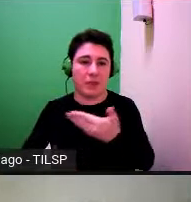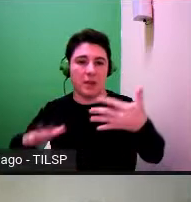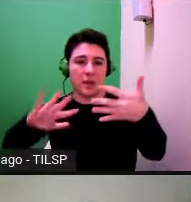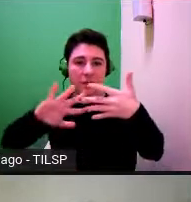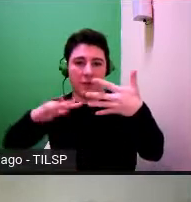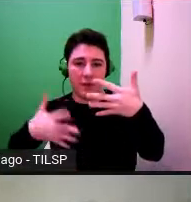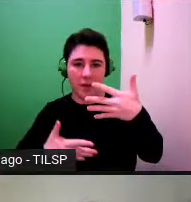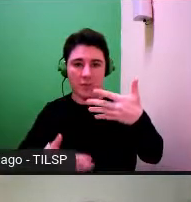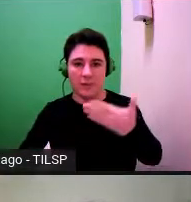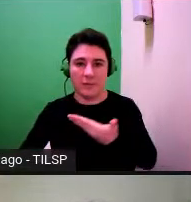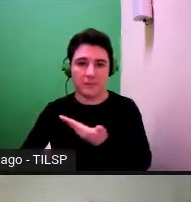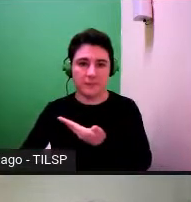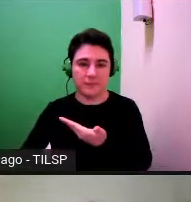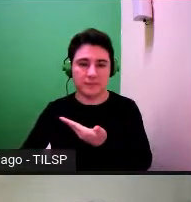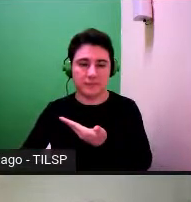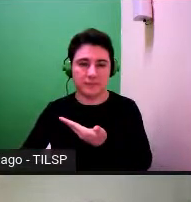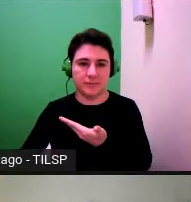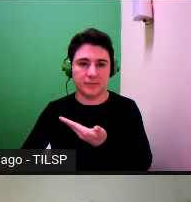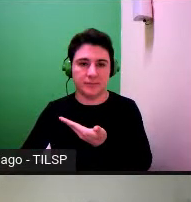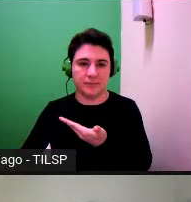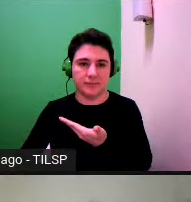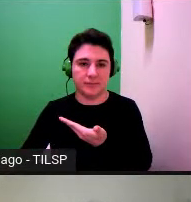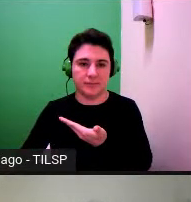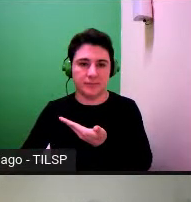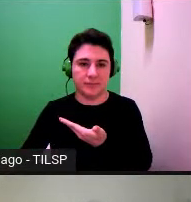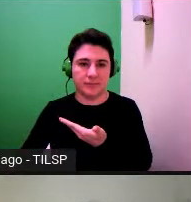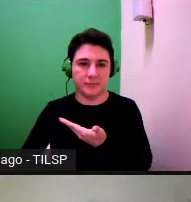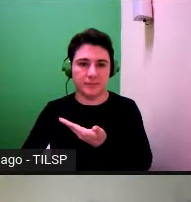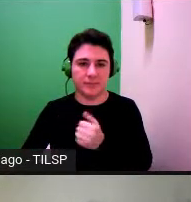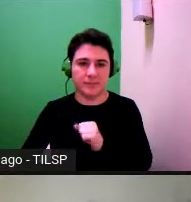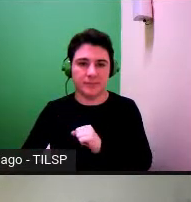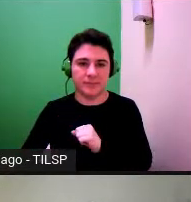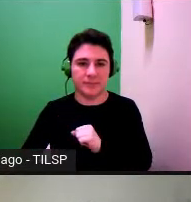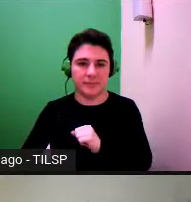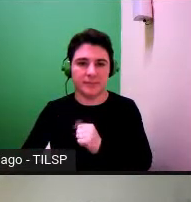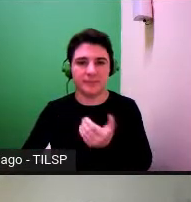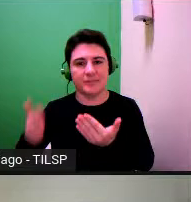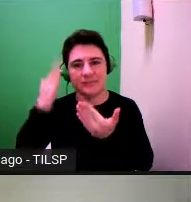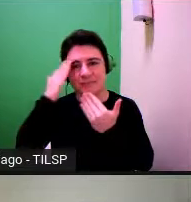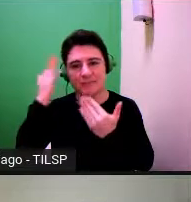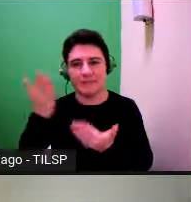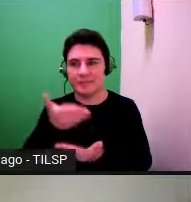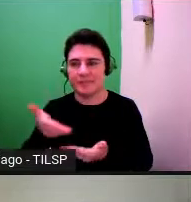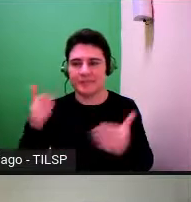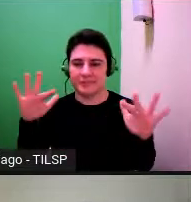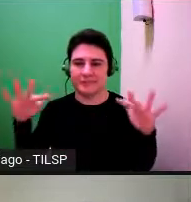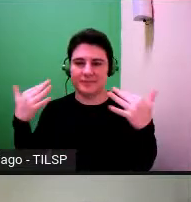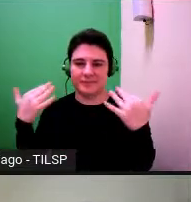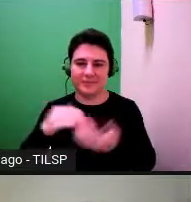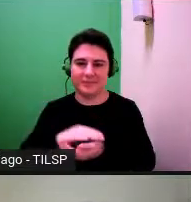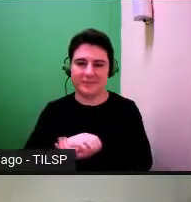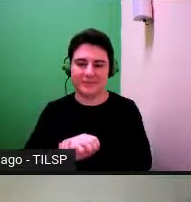bibliográficas estão aqui e muito obrigada pela vossa atenção